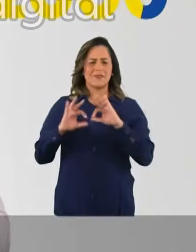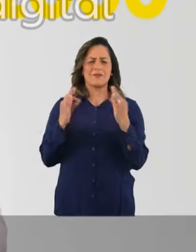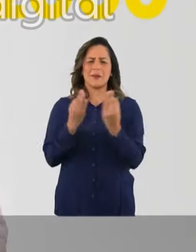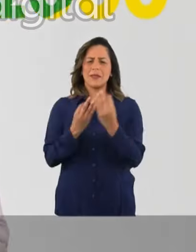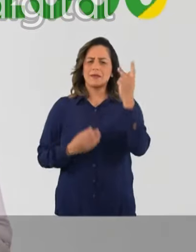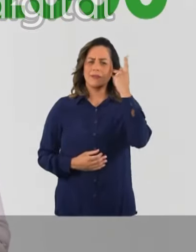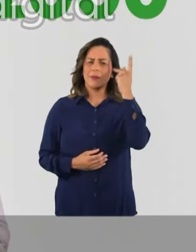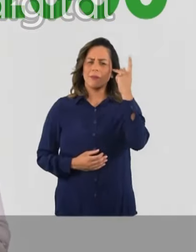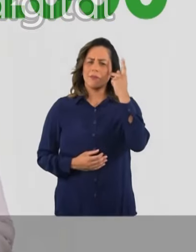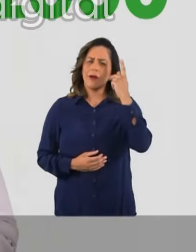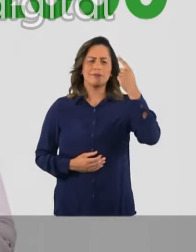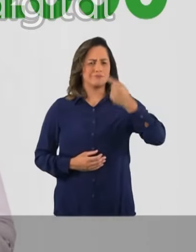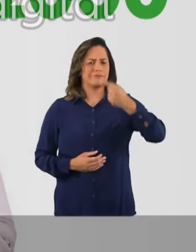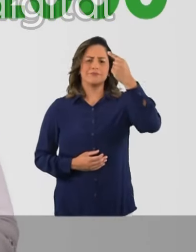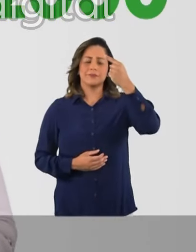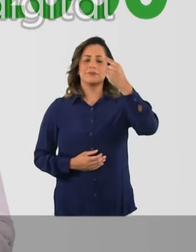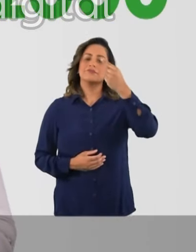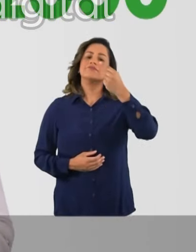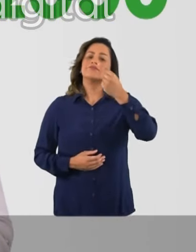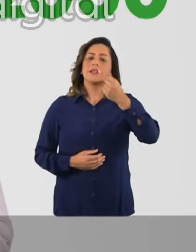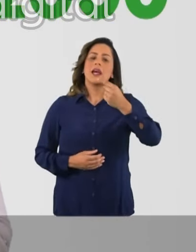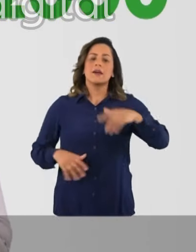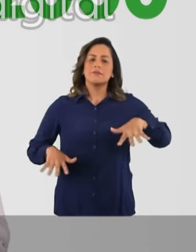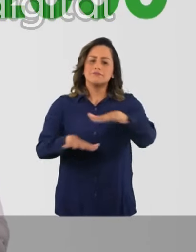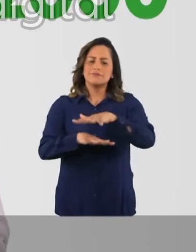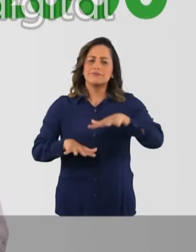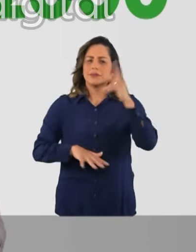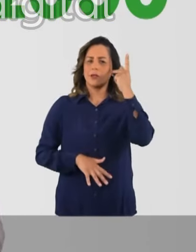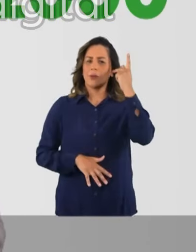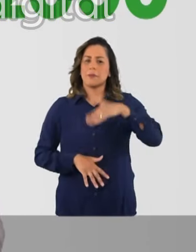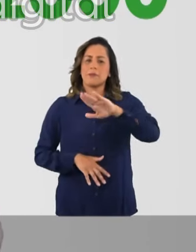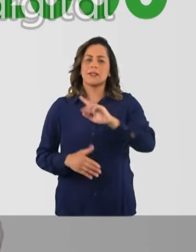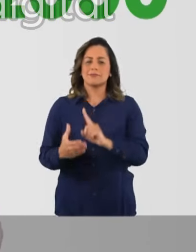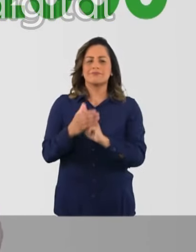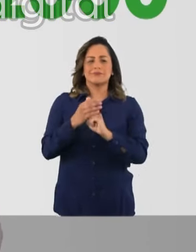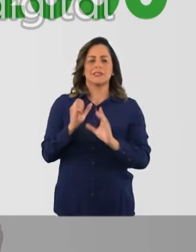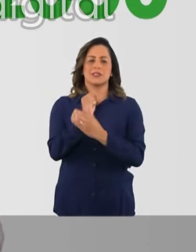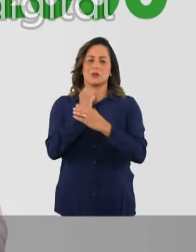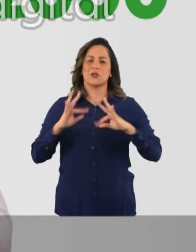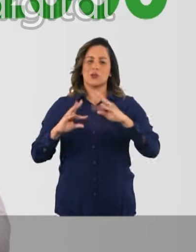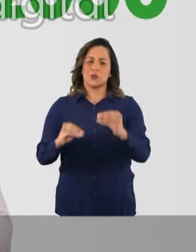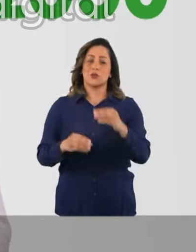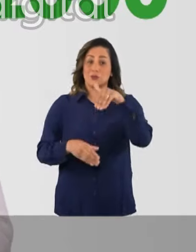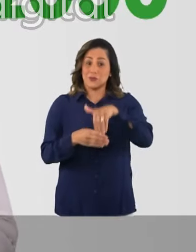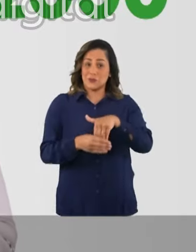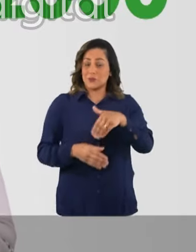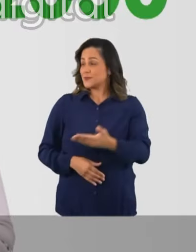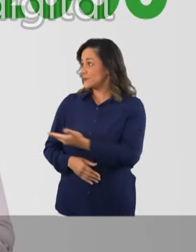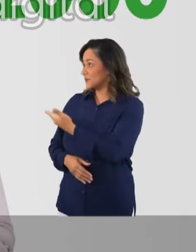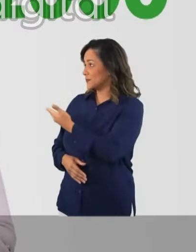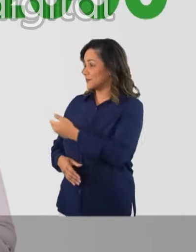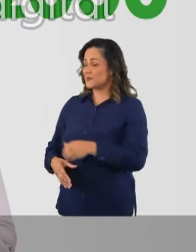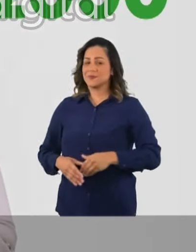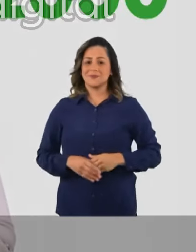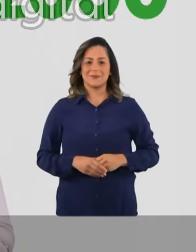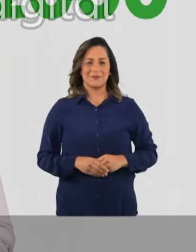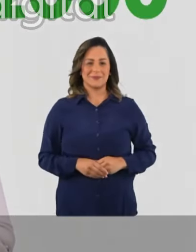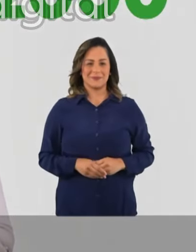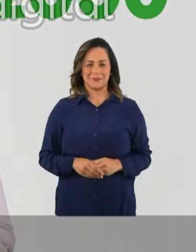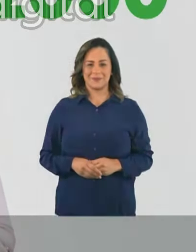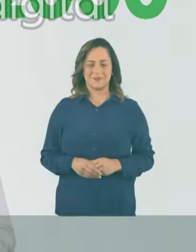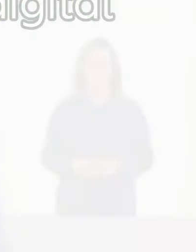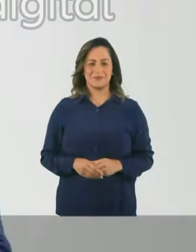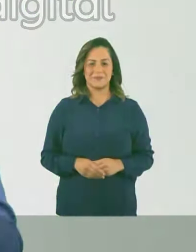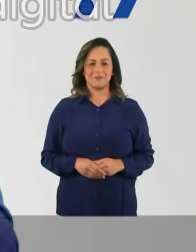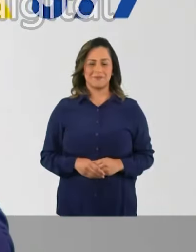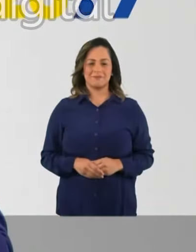famílias de São Paulo em primeiro lugar. Por uma cidade mais acolhedora e segura para todos. Vote Ruti Costa, 22-0